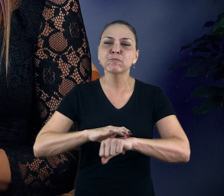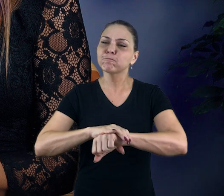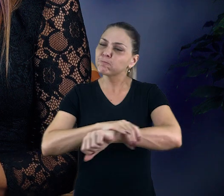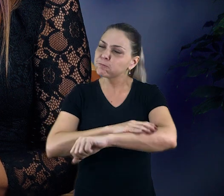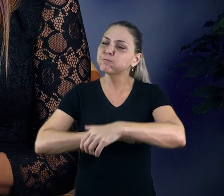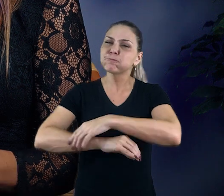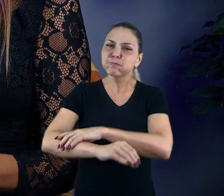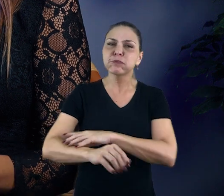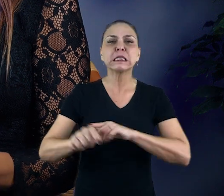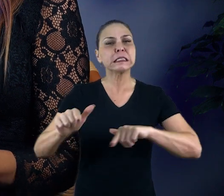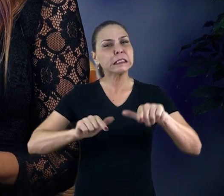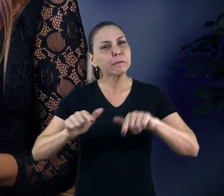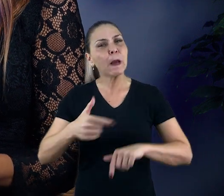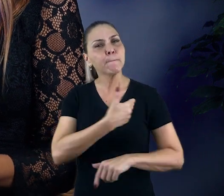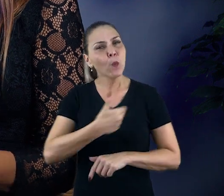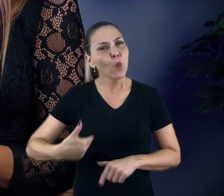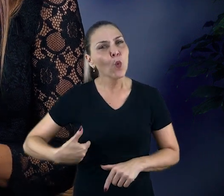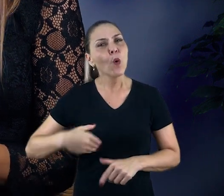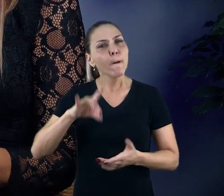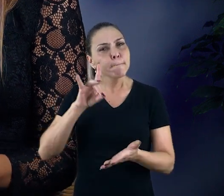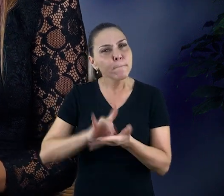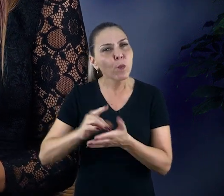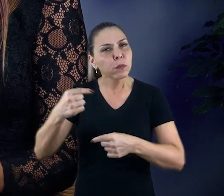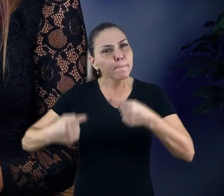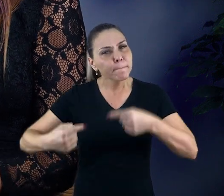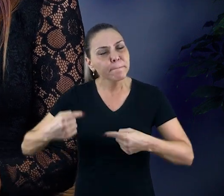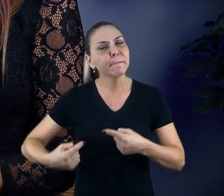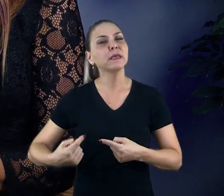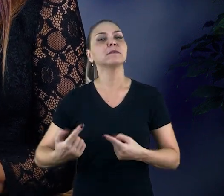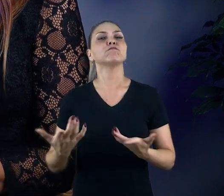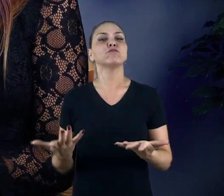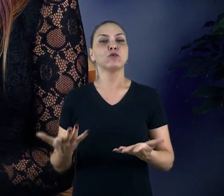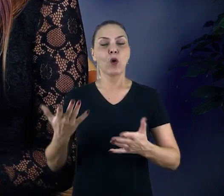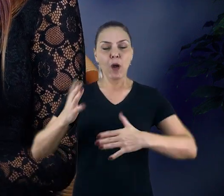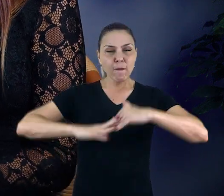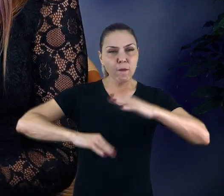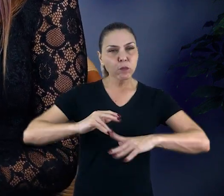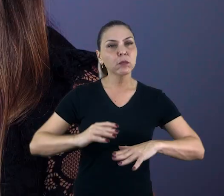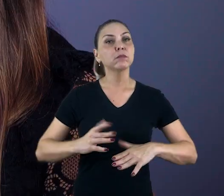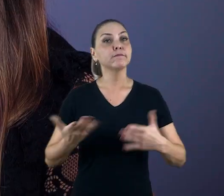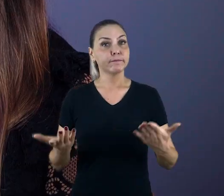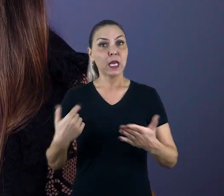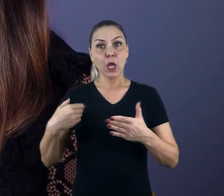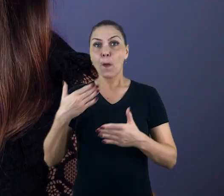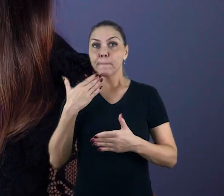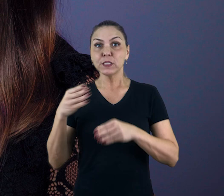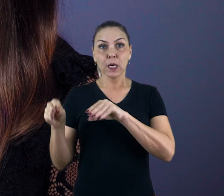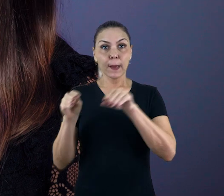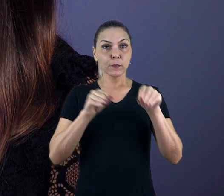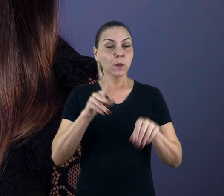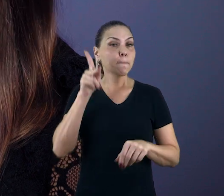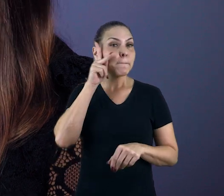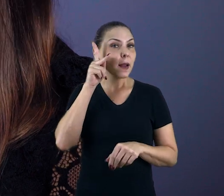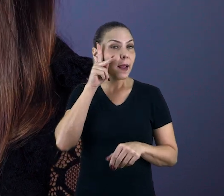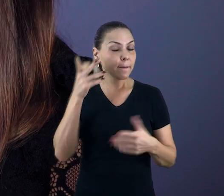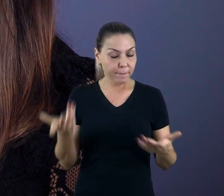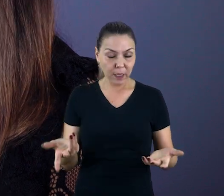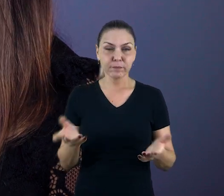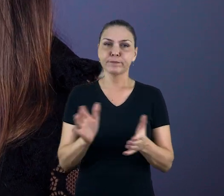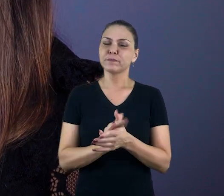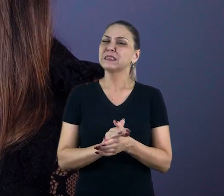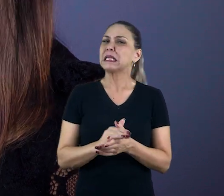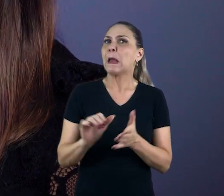fazer com que as políticas públicas de fato sejam implementadas na sua integralidade. Eu pedi remoção para a Paraíba.